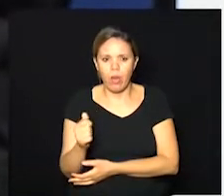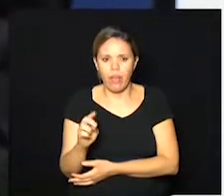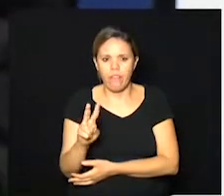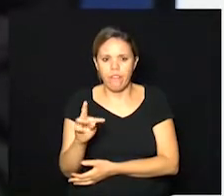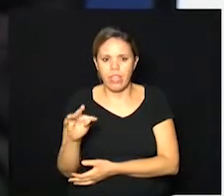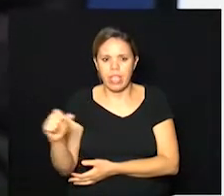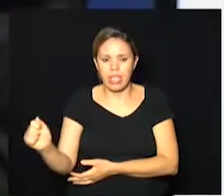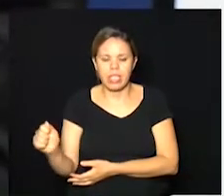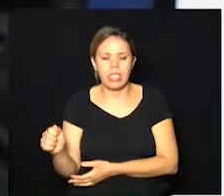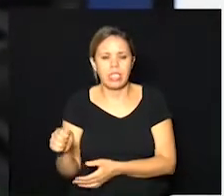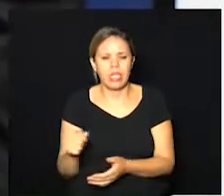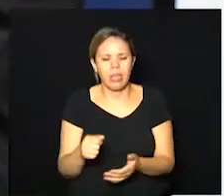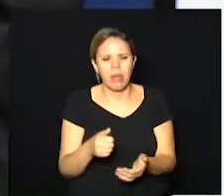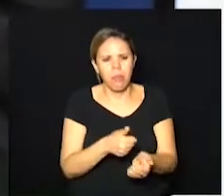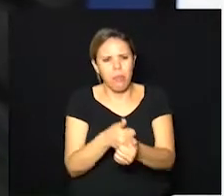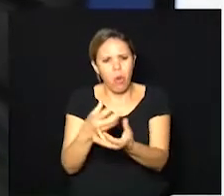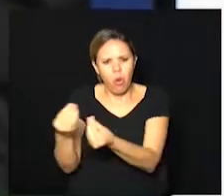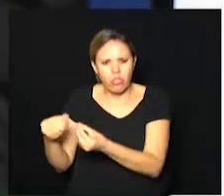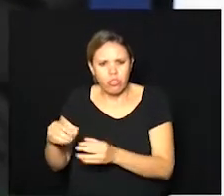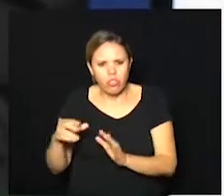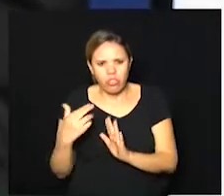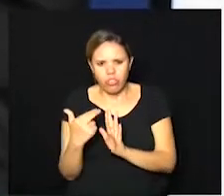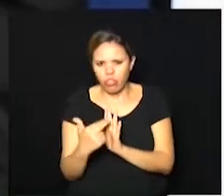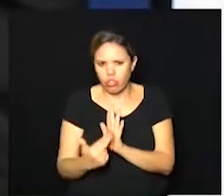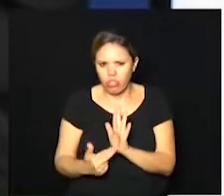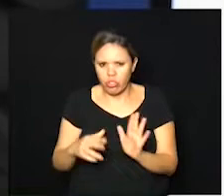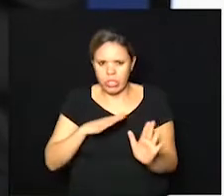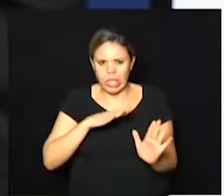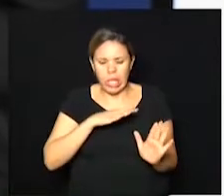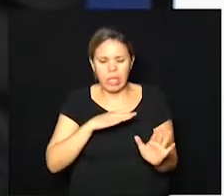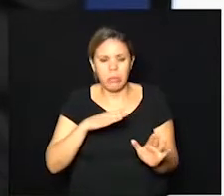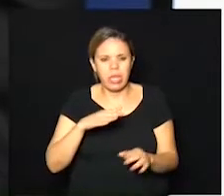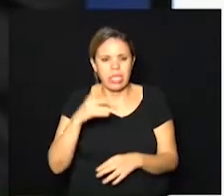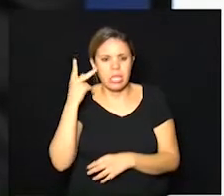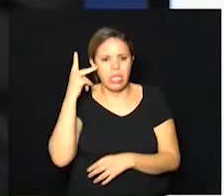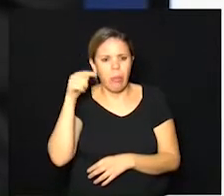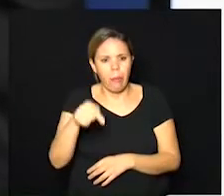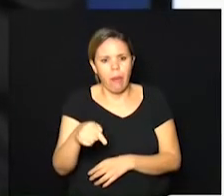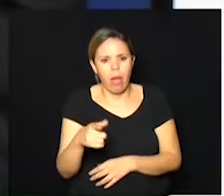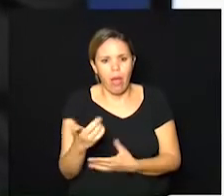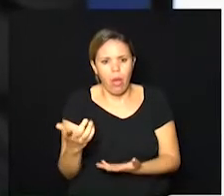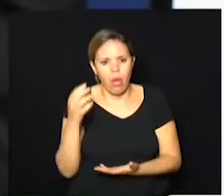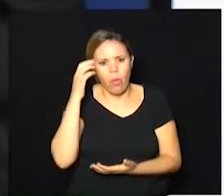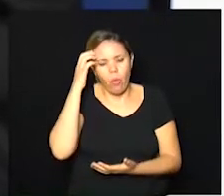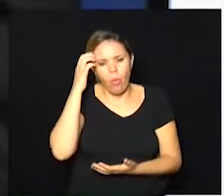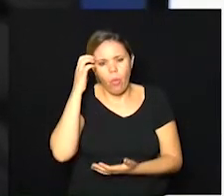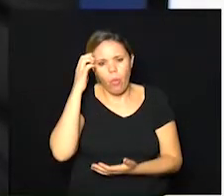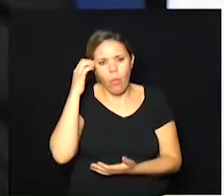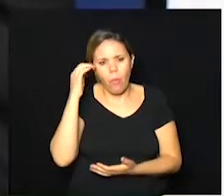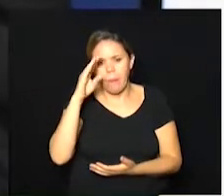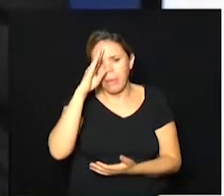E aqui, subregiões. São Paulo, aqui está esse mapinha, que é o de São Paulo capital.